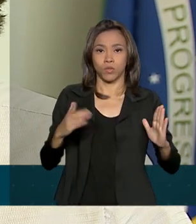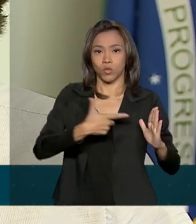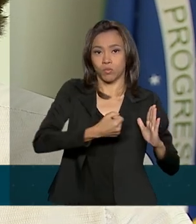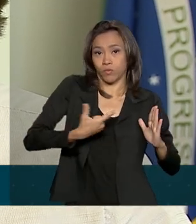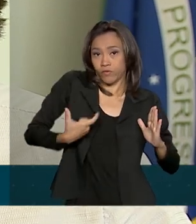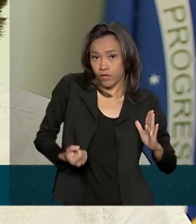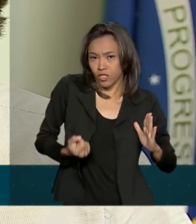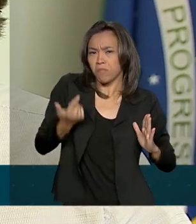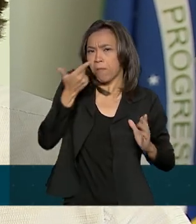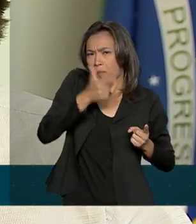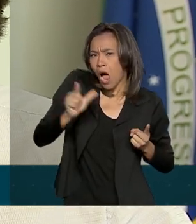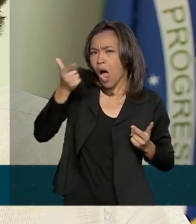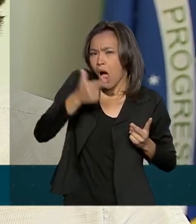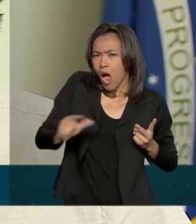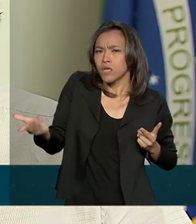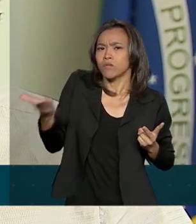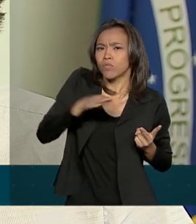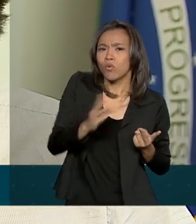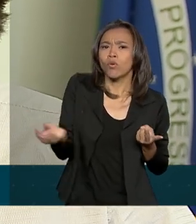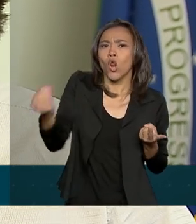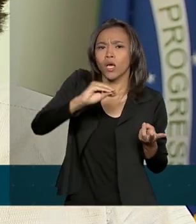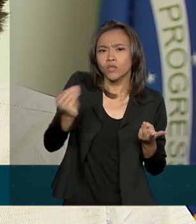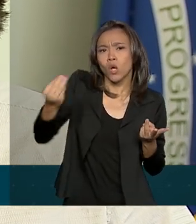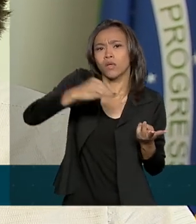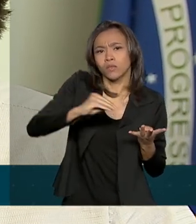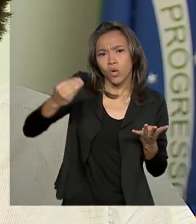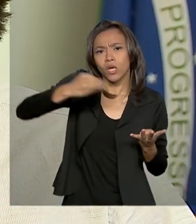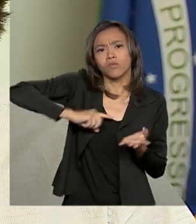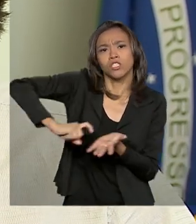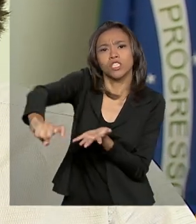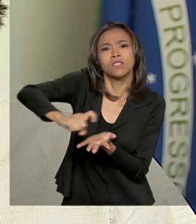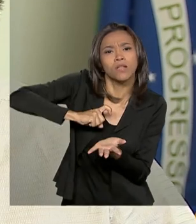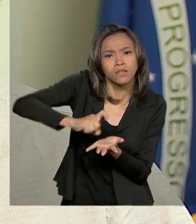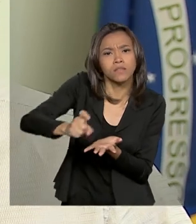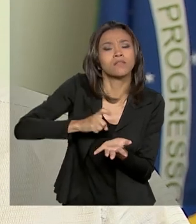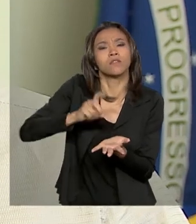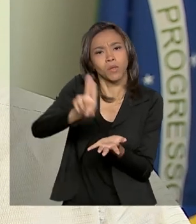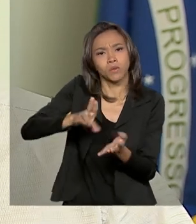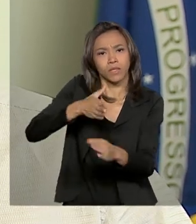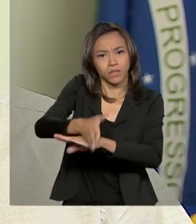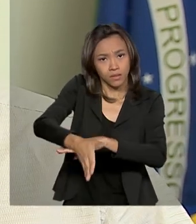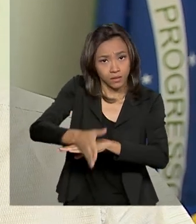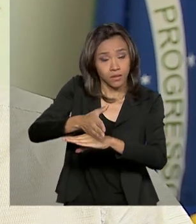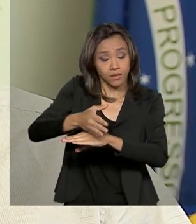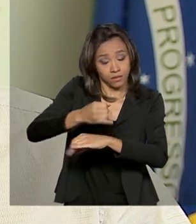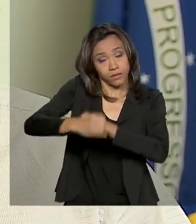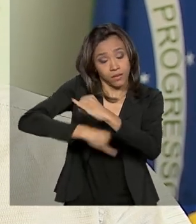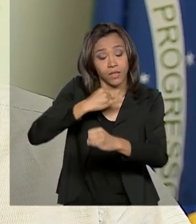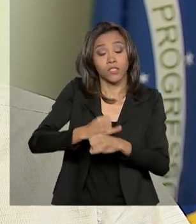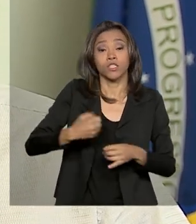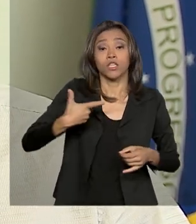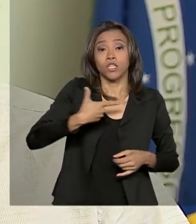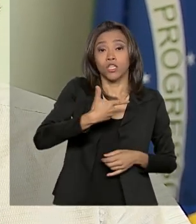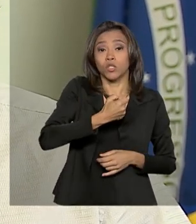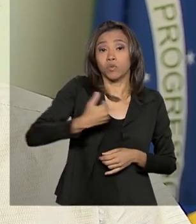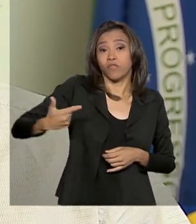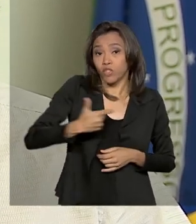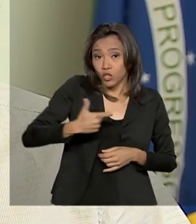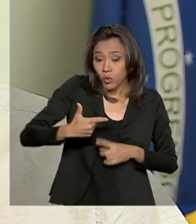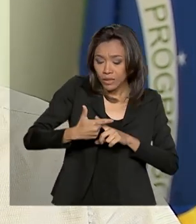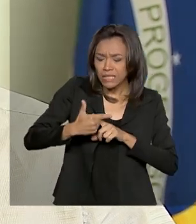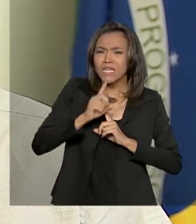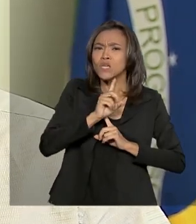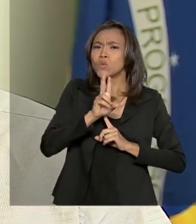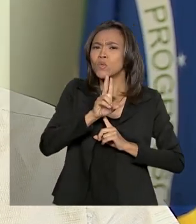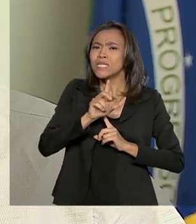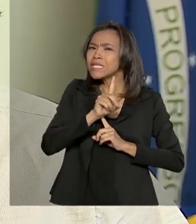serviços, somarmos mil, portanto, novos serviços digitais. E para 2022 queremos um governo 100% digital,